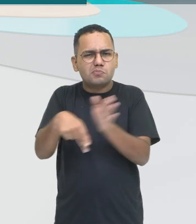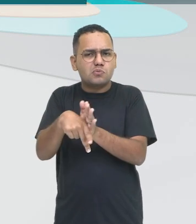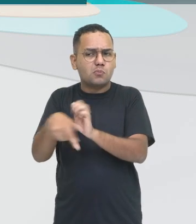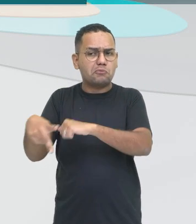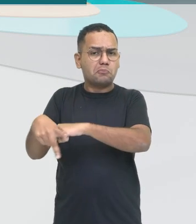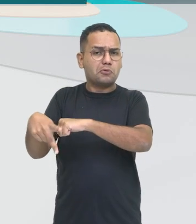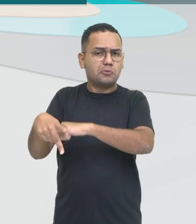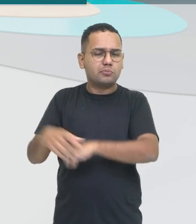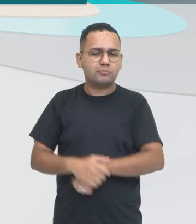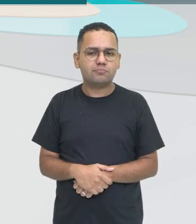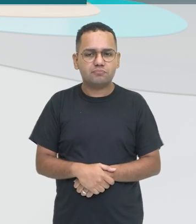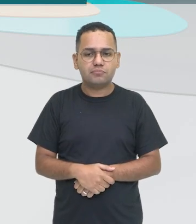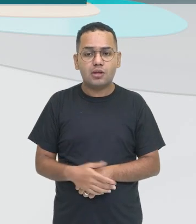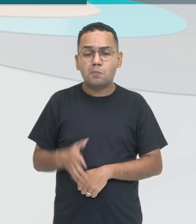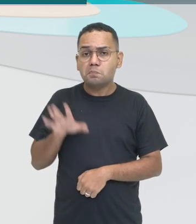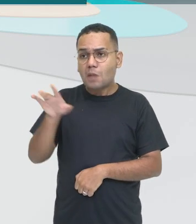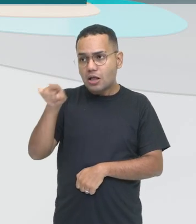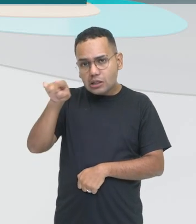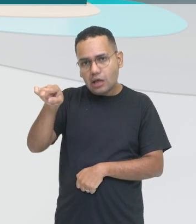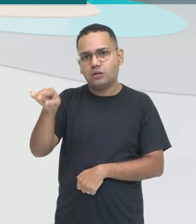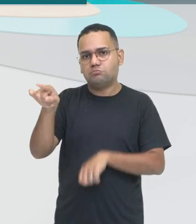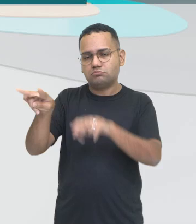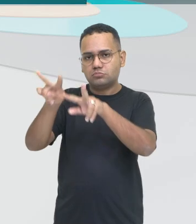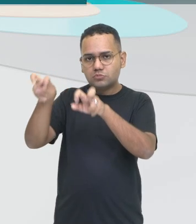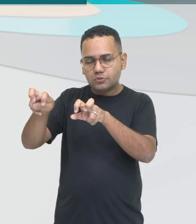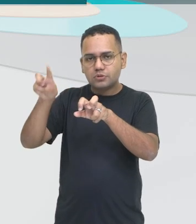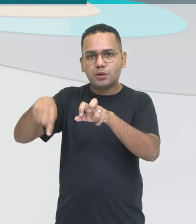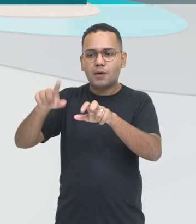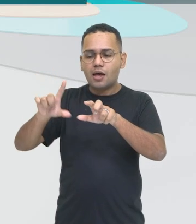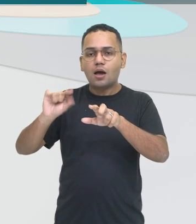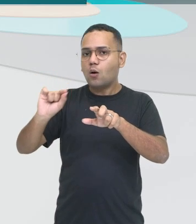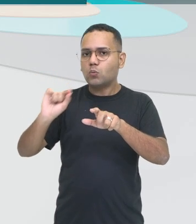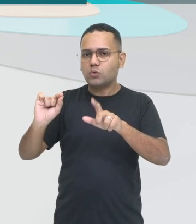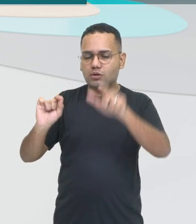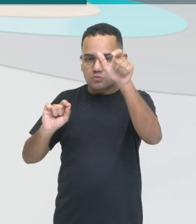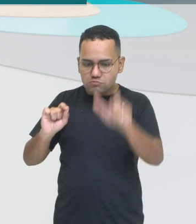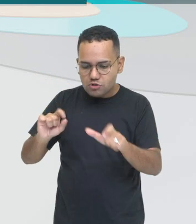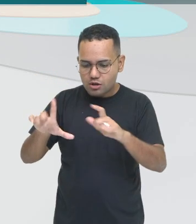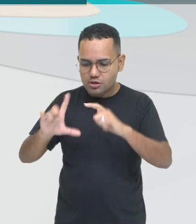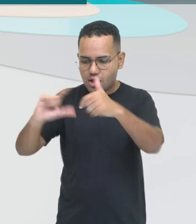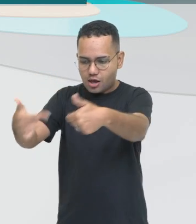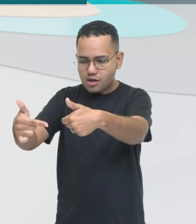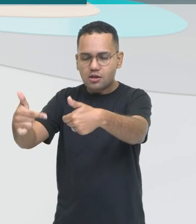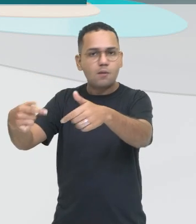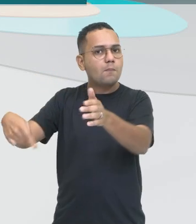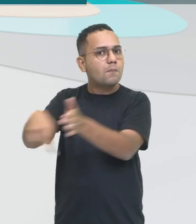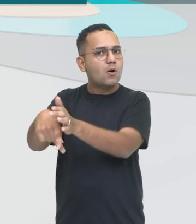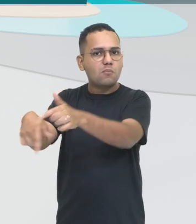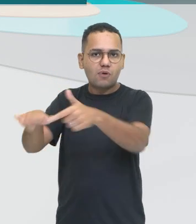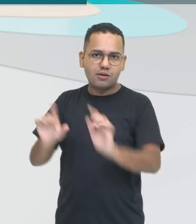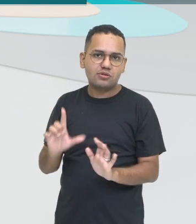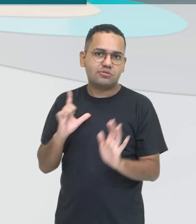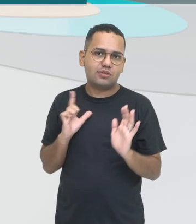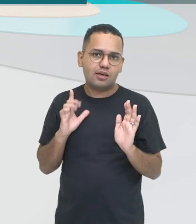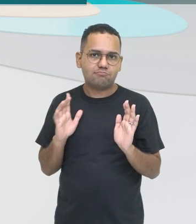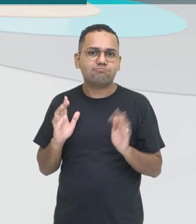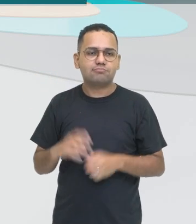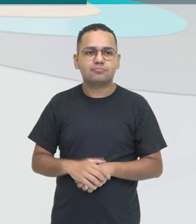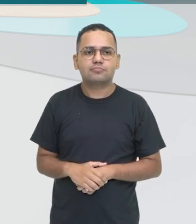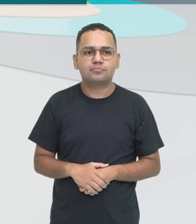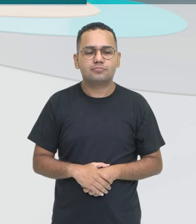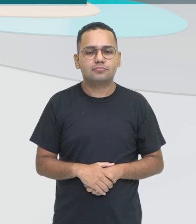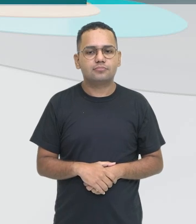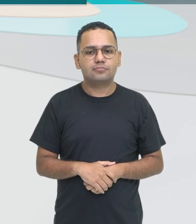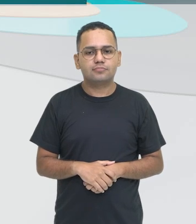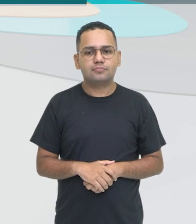passa sempre essa ideia de que quem faz ação é esse mesmo que vai receber a ação, ok? Só que nós temos, junto com os